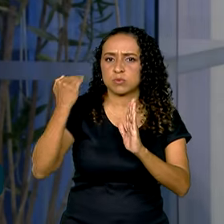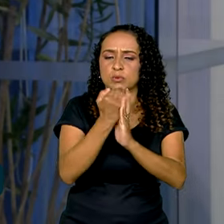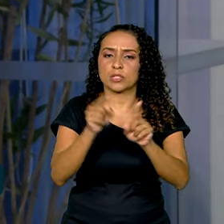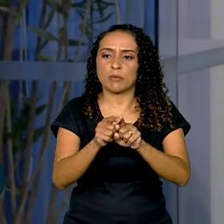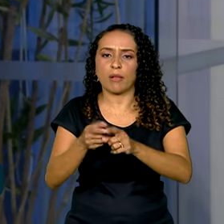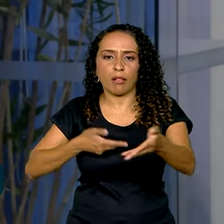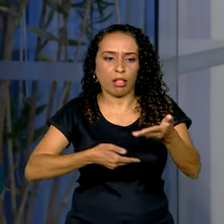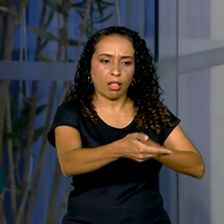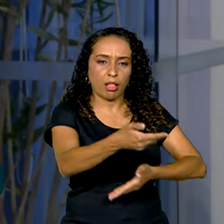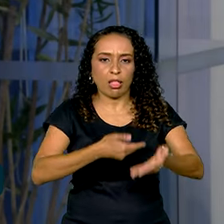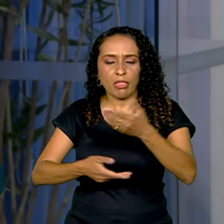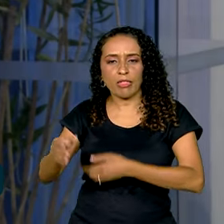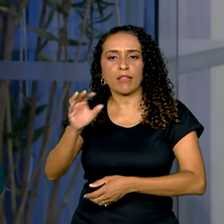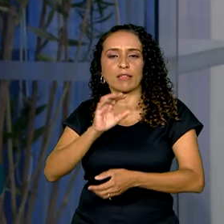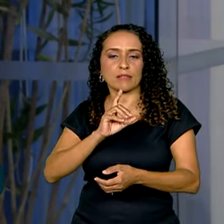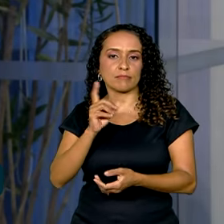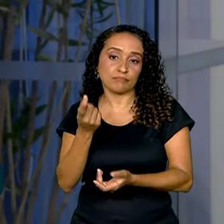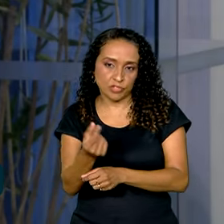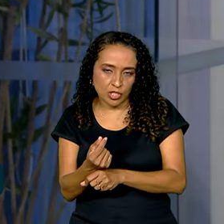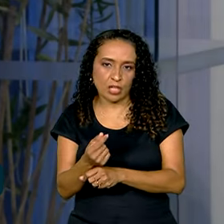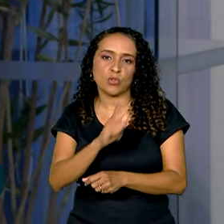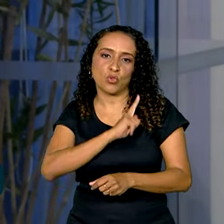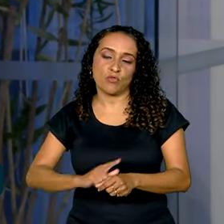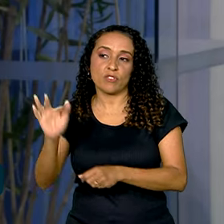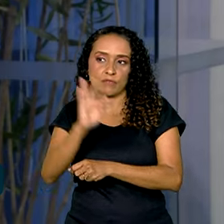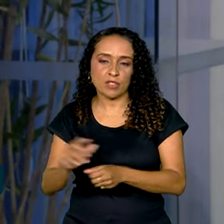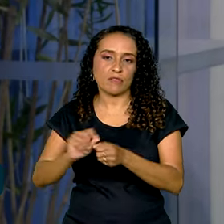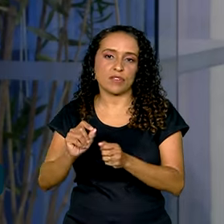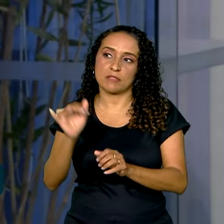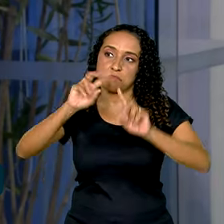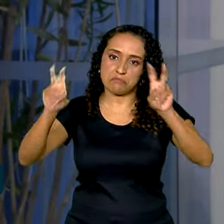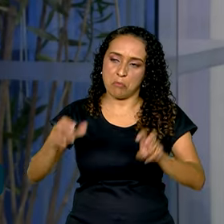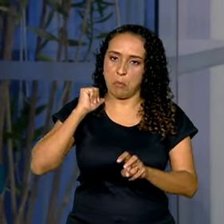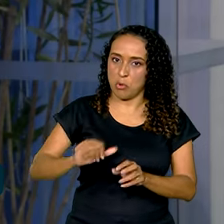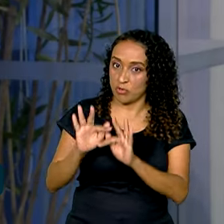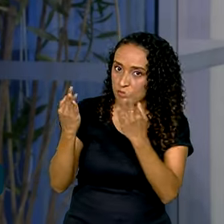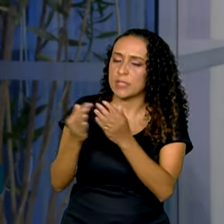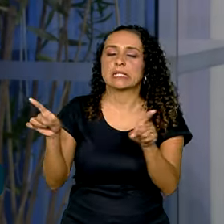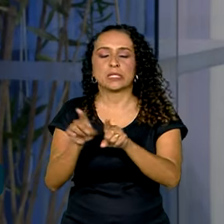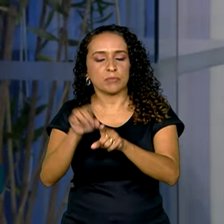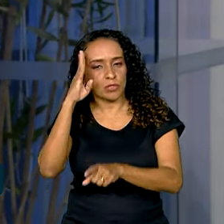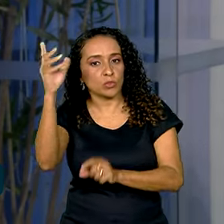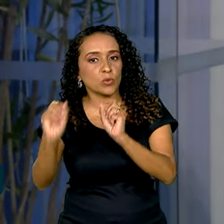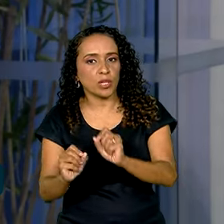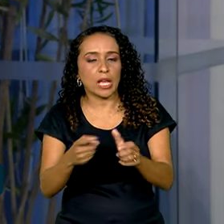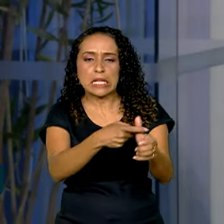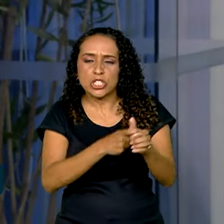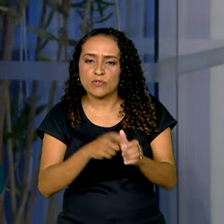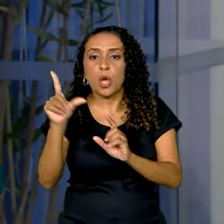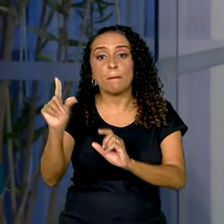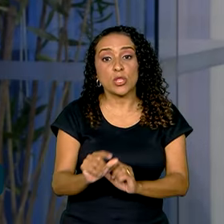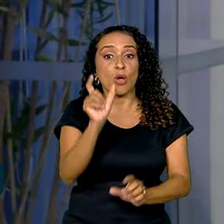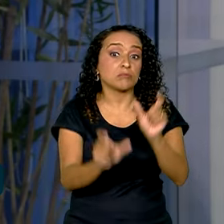transferências de renda feita pelo governo federal, como, por exemplo, o Bolsa Família. E também resultado de um endividamento mais baixo